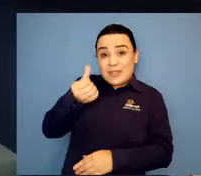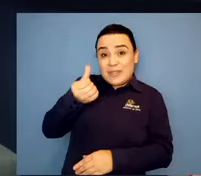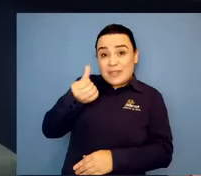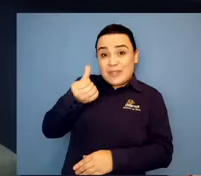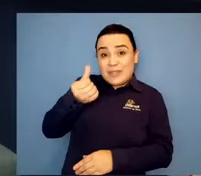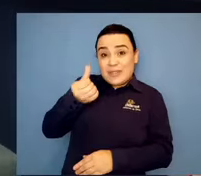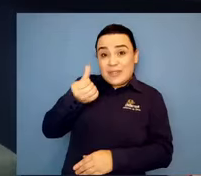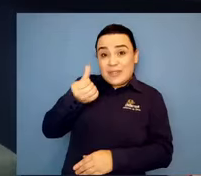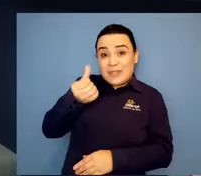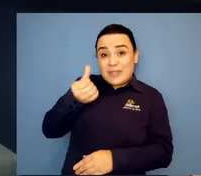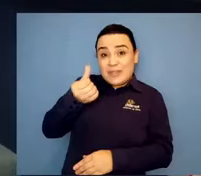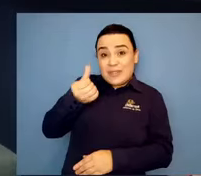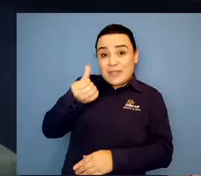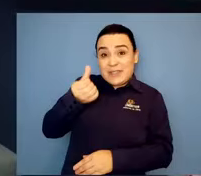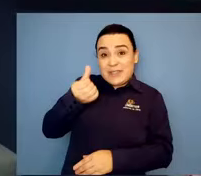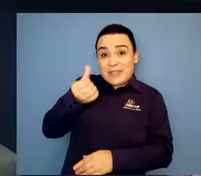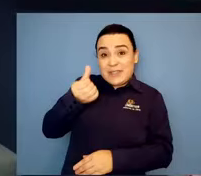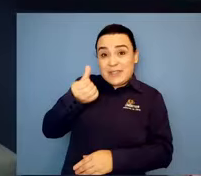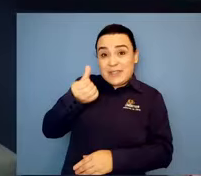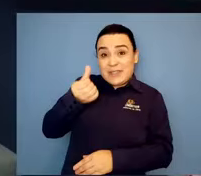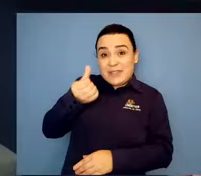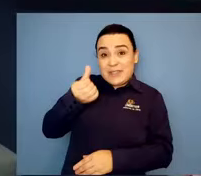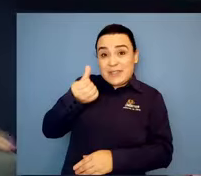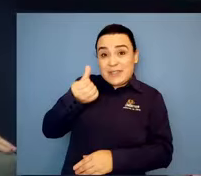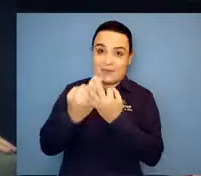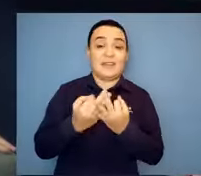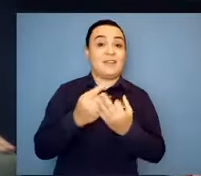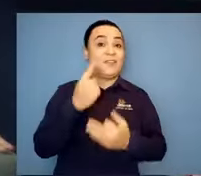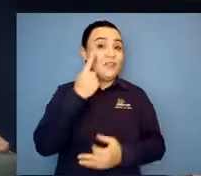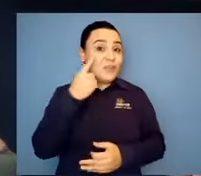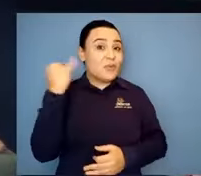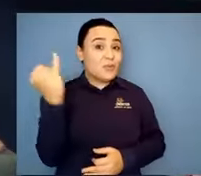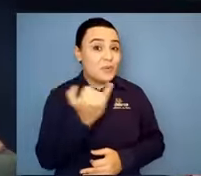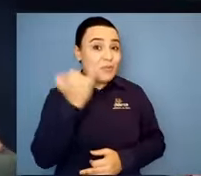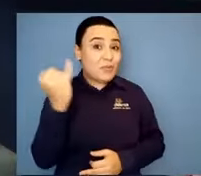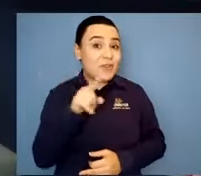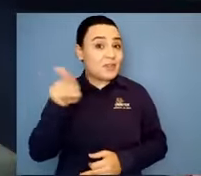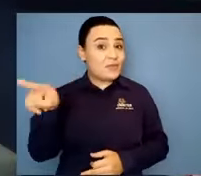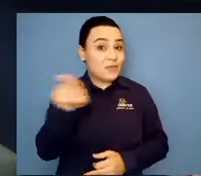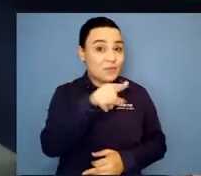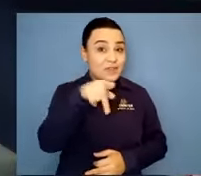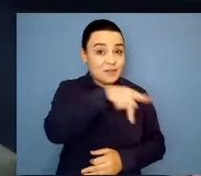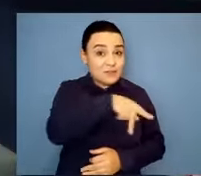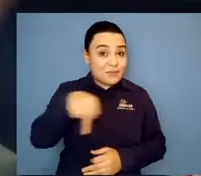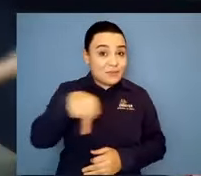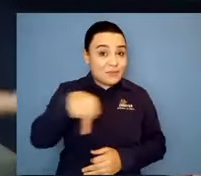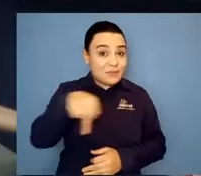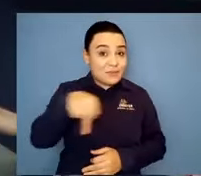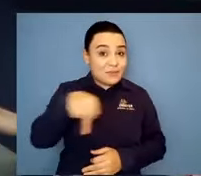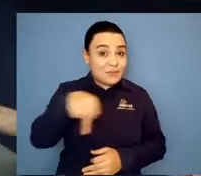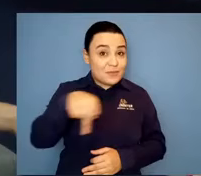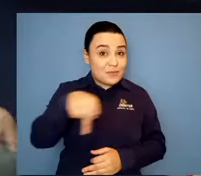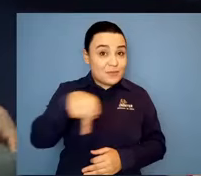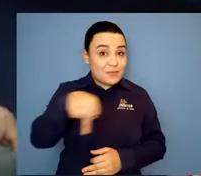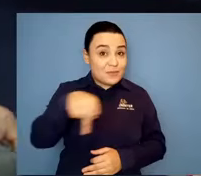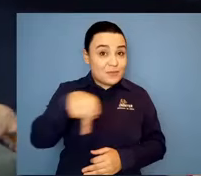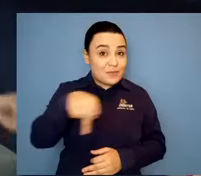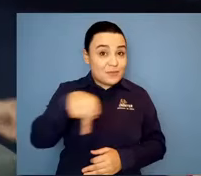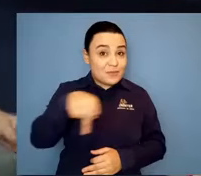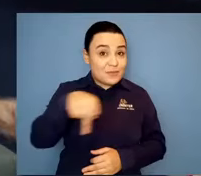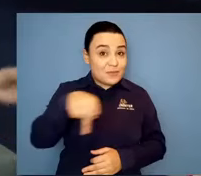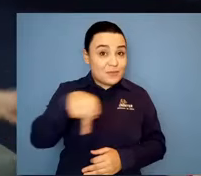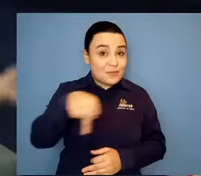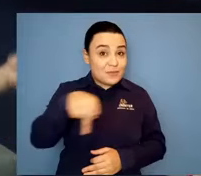doenças raras. Muito importante. Muito. E quando a escola me chamou para a reunião, a professora fez uma pergunta para mim, né?